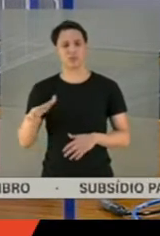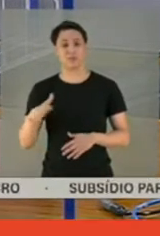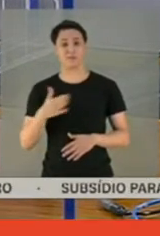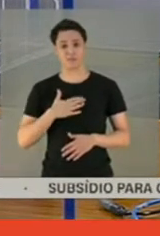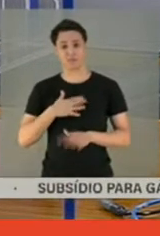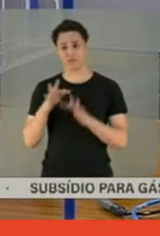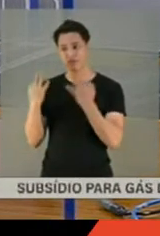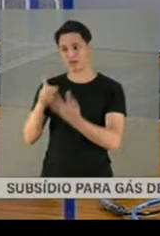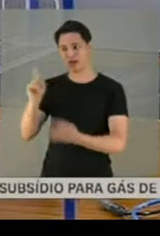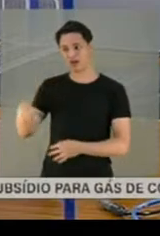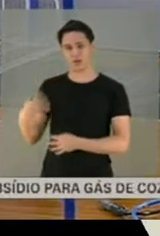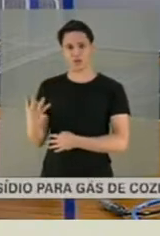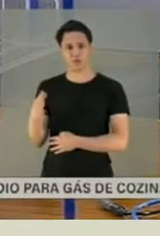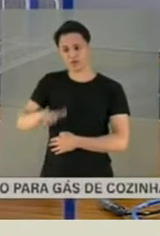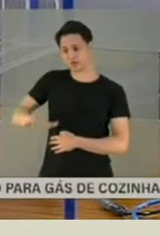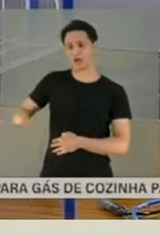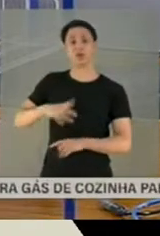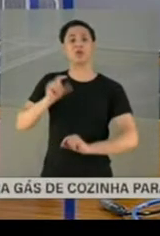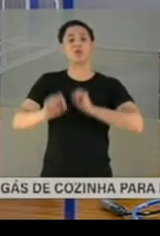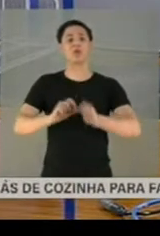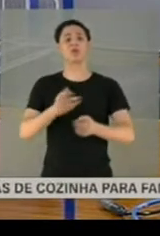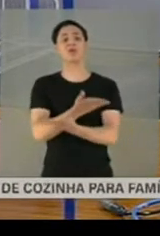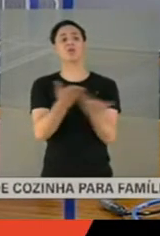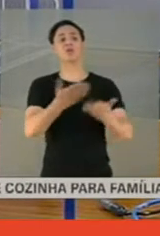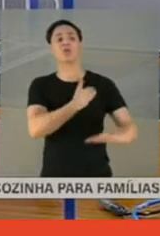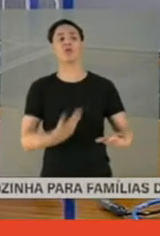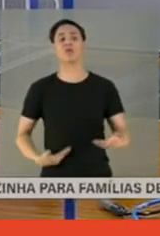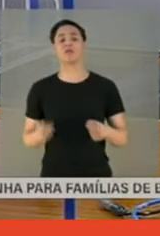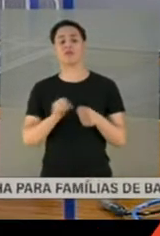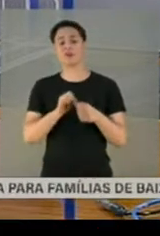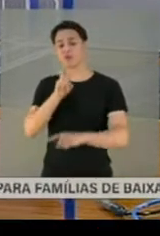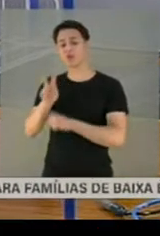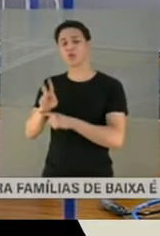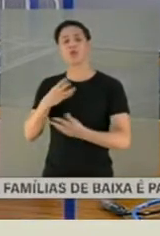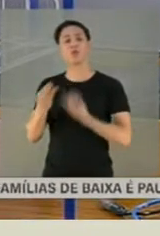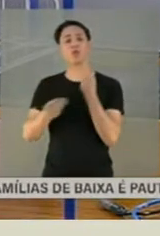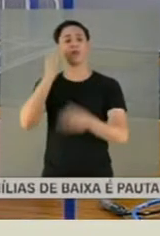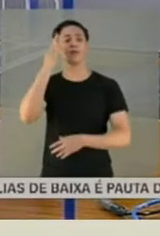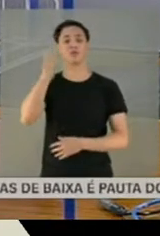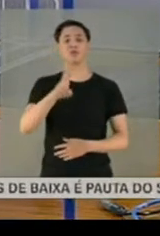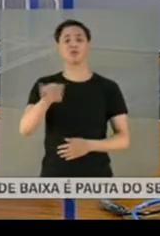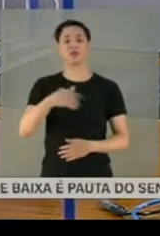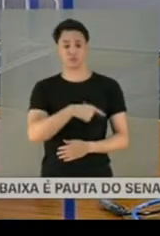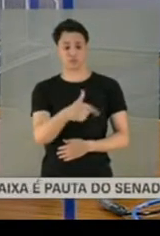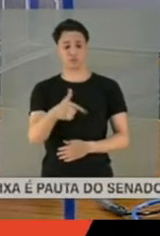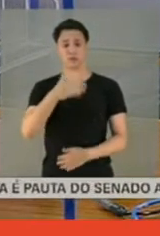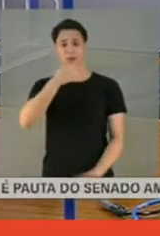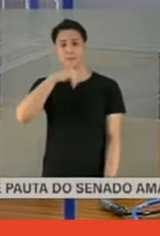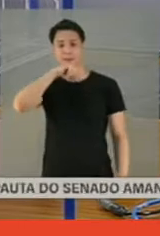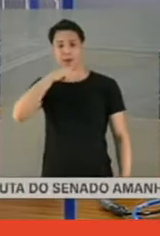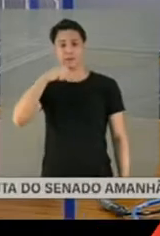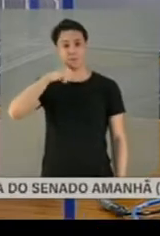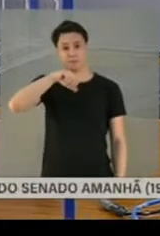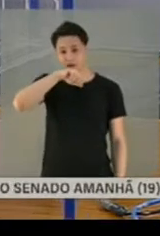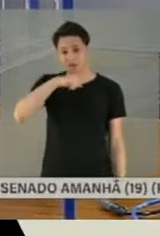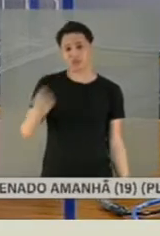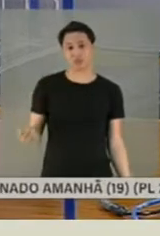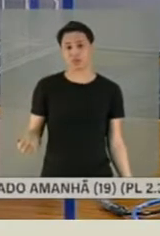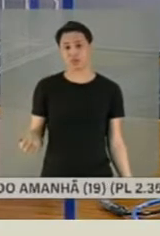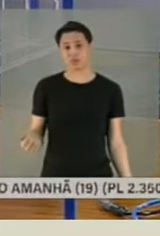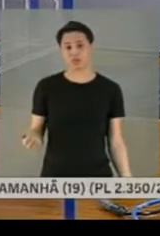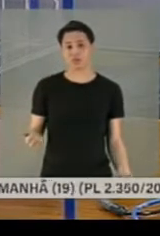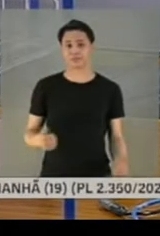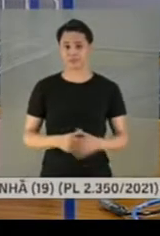fazendo para olhar essas crianças? Como vai ser o futuro delas sem os pais? Se eles não têm muitas vezes